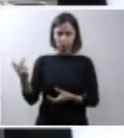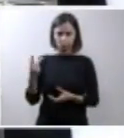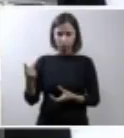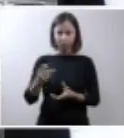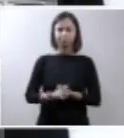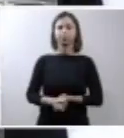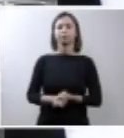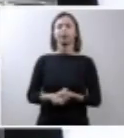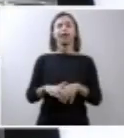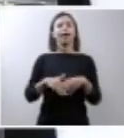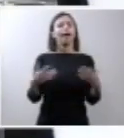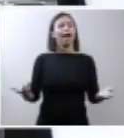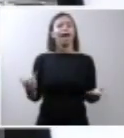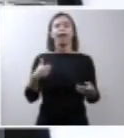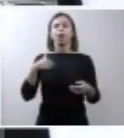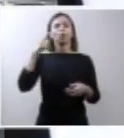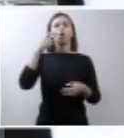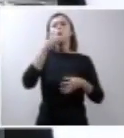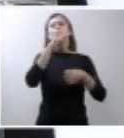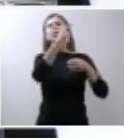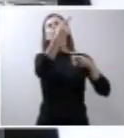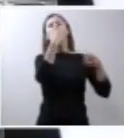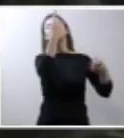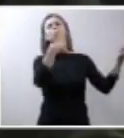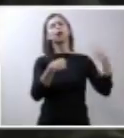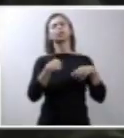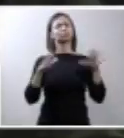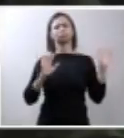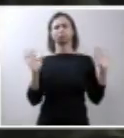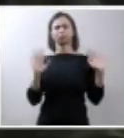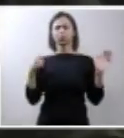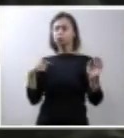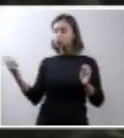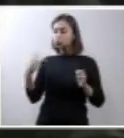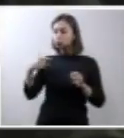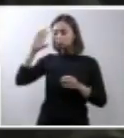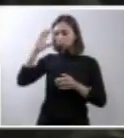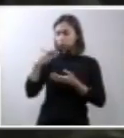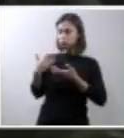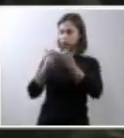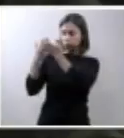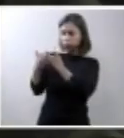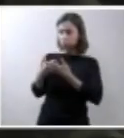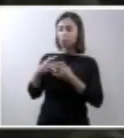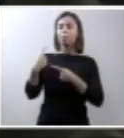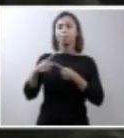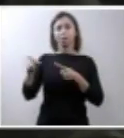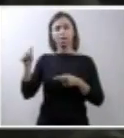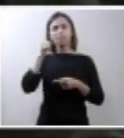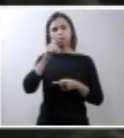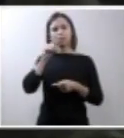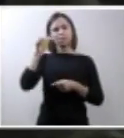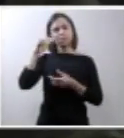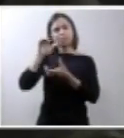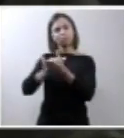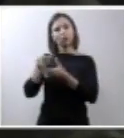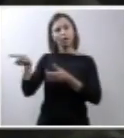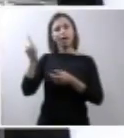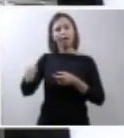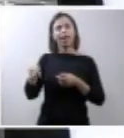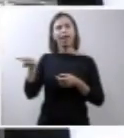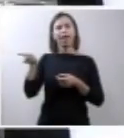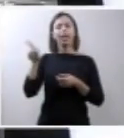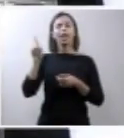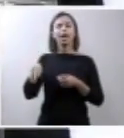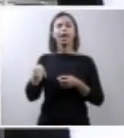E jamais eu fui pela opinião de ninguém, nem que sim, nem que não. Eu e minha esposa, minha esposa é evangélica, eu digo, olha, ore a